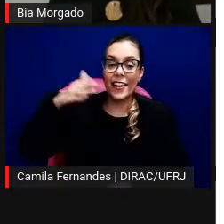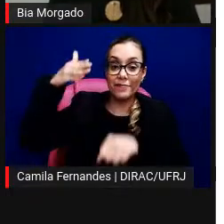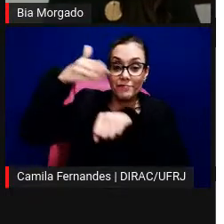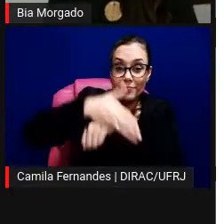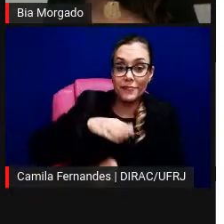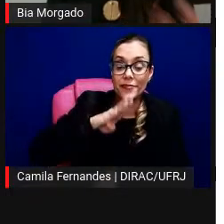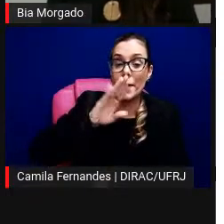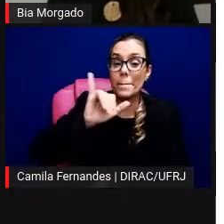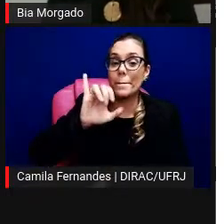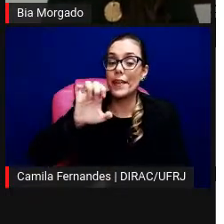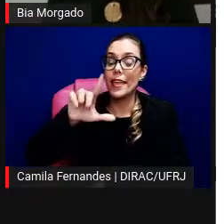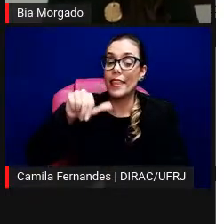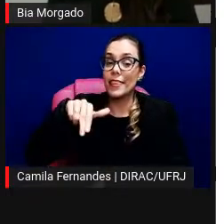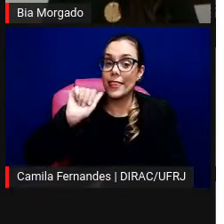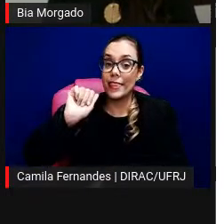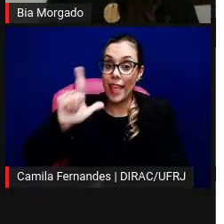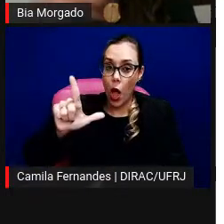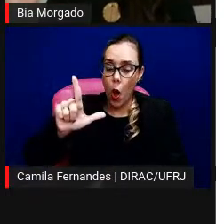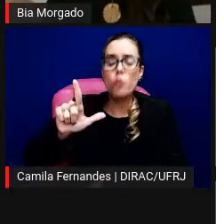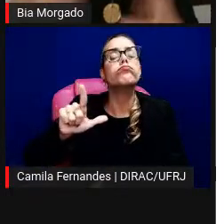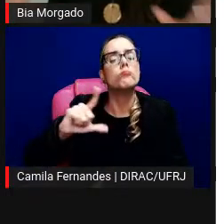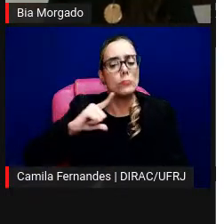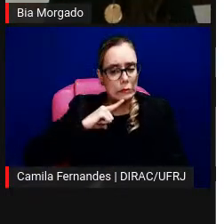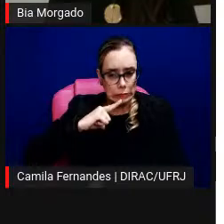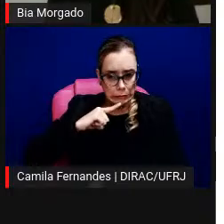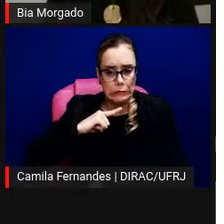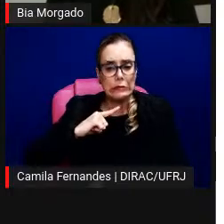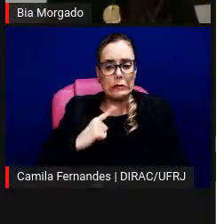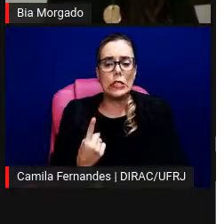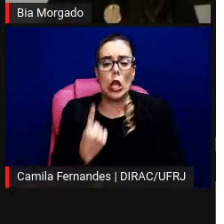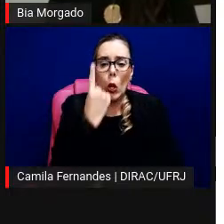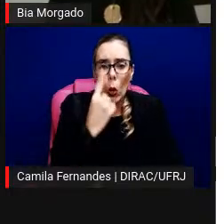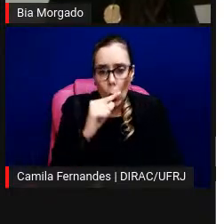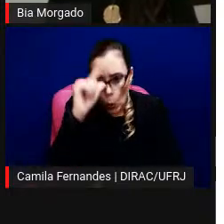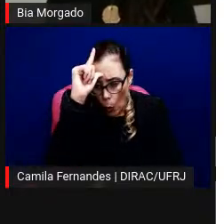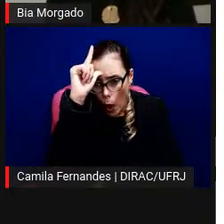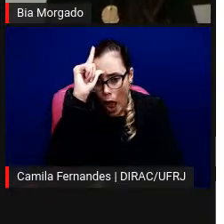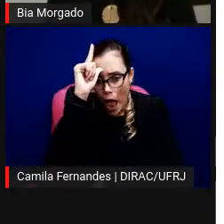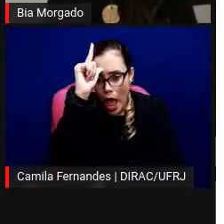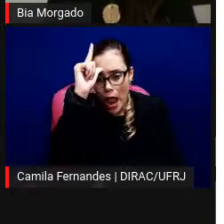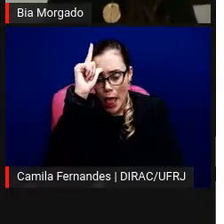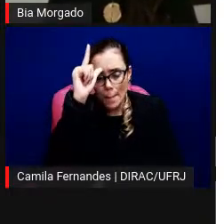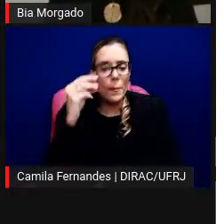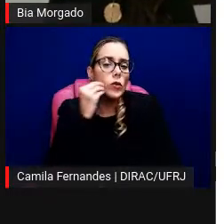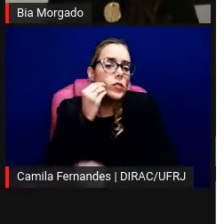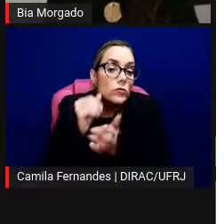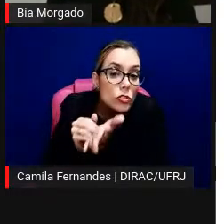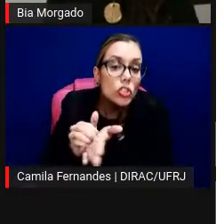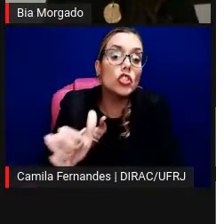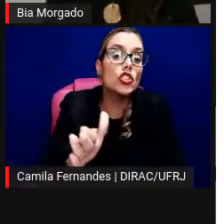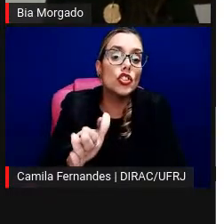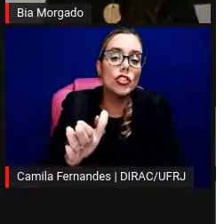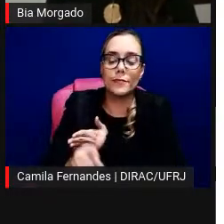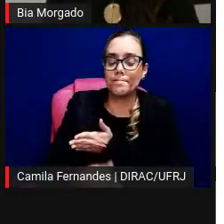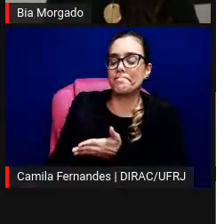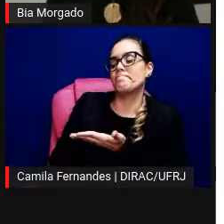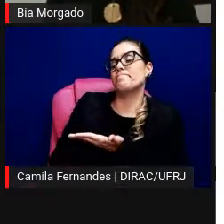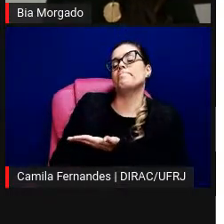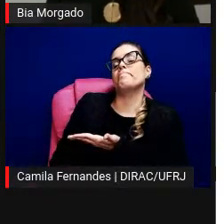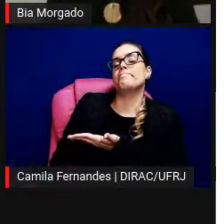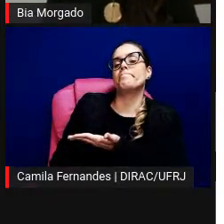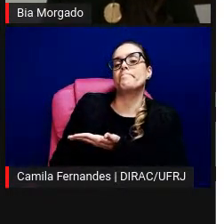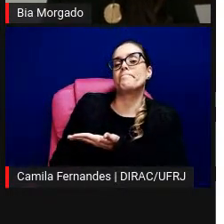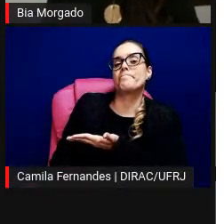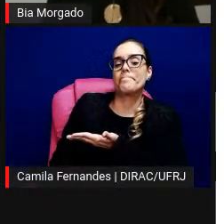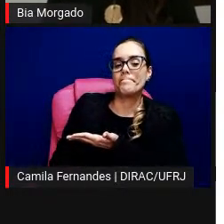alemão expulsou, gritou, não expulsou porque acho que nesse momento já não conseguiam mais, não tinha mais essa força,